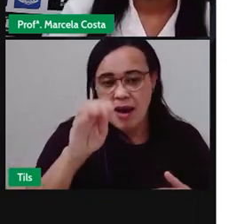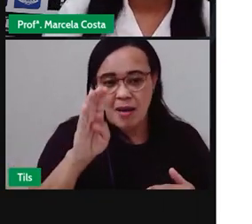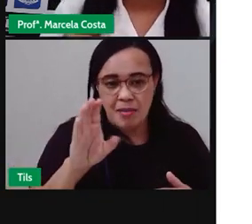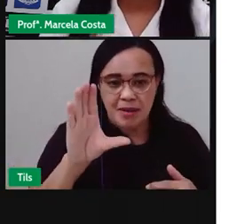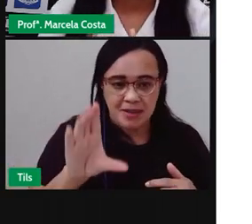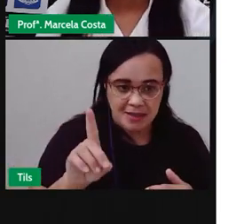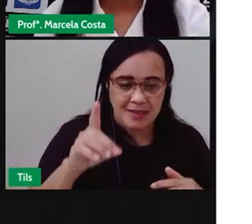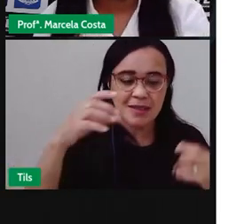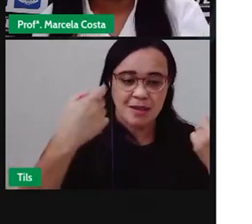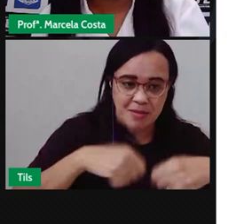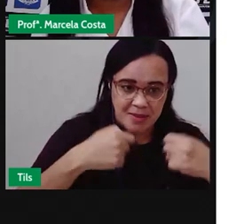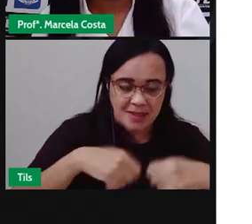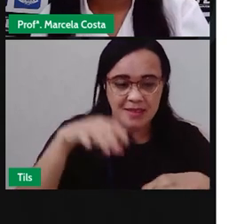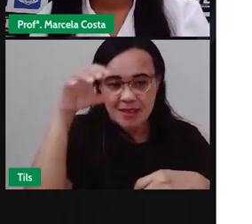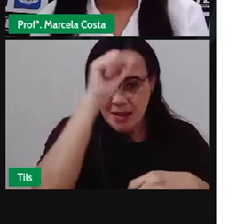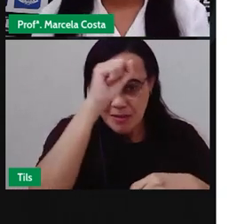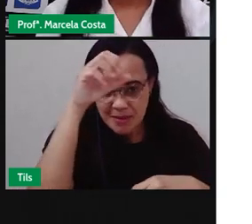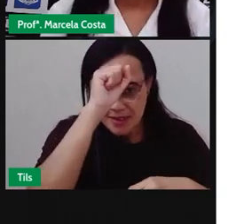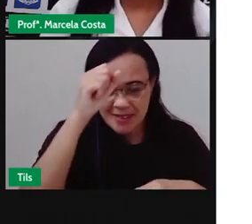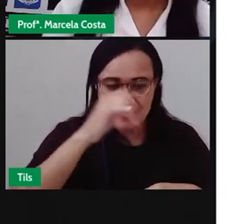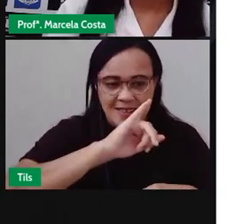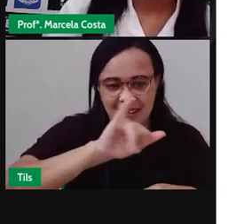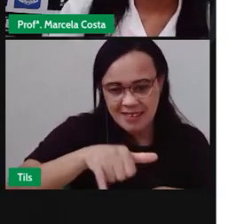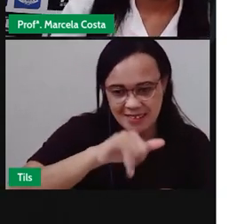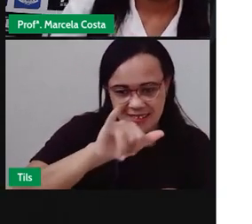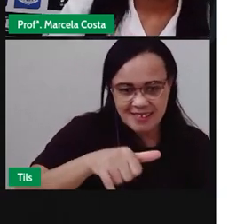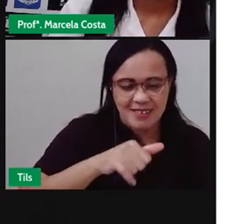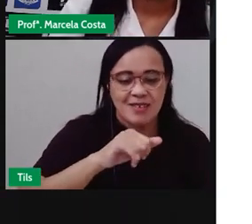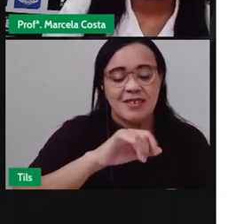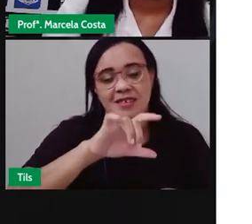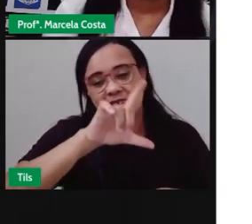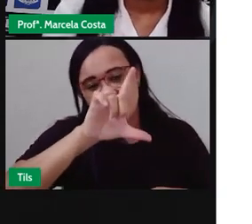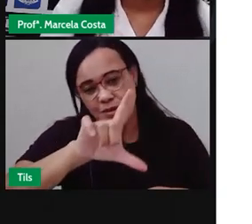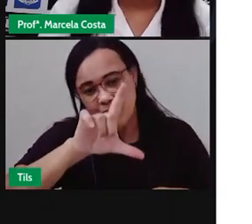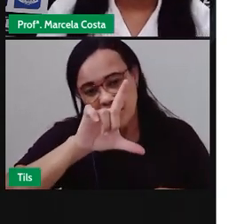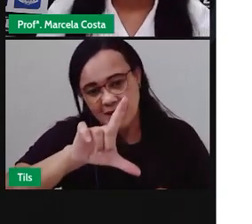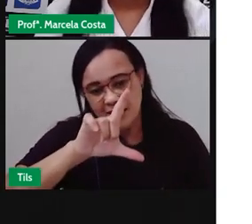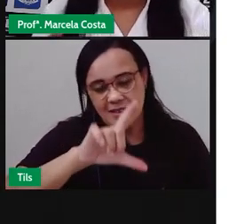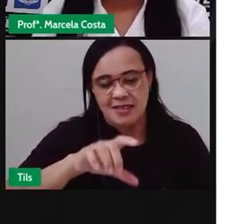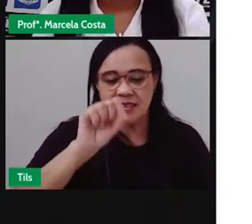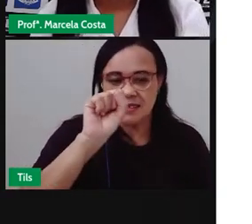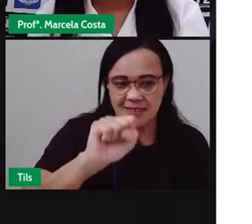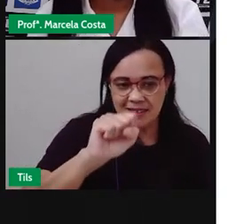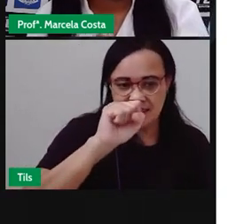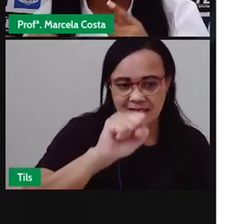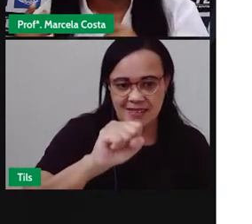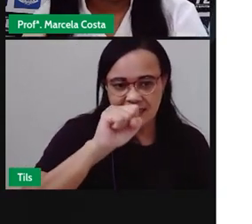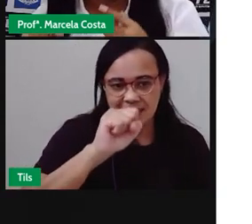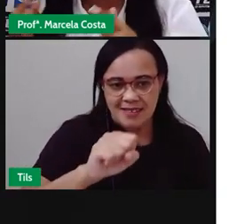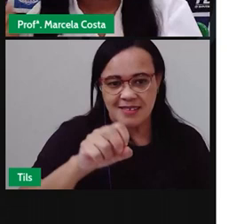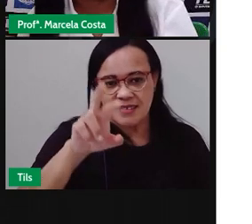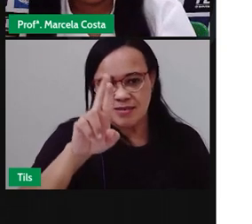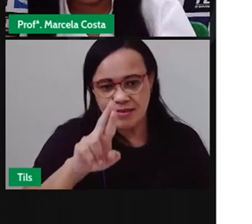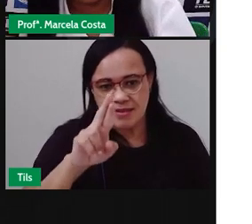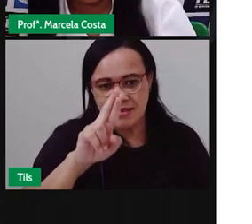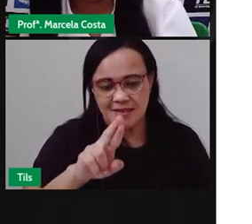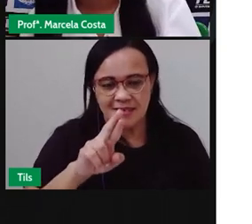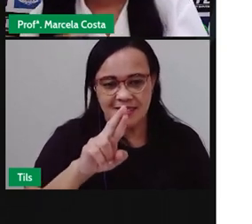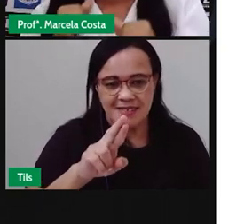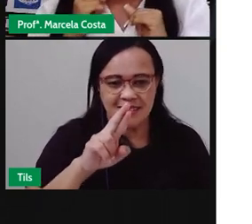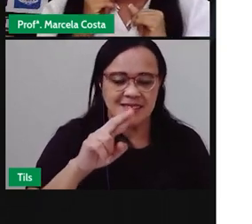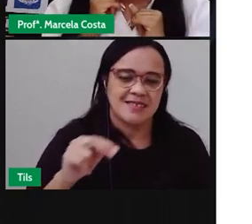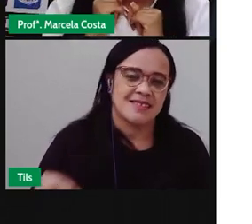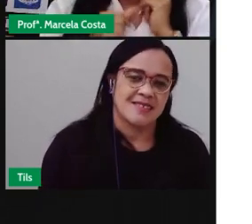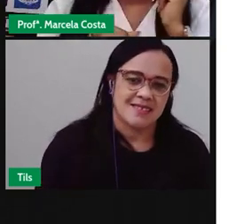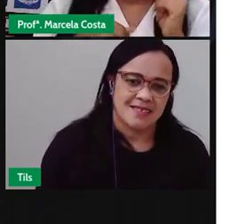O J G O L L O SS Mas o R Tem nome De Rê